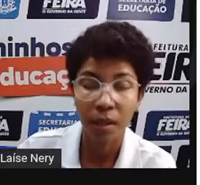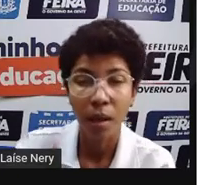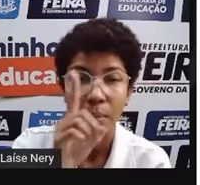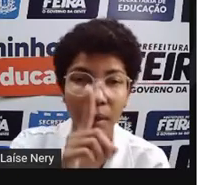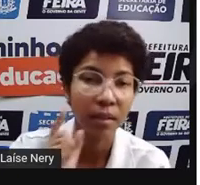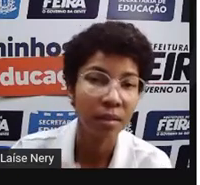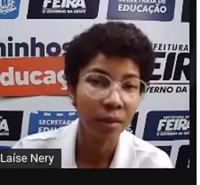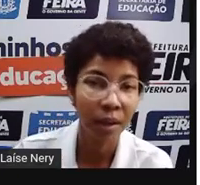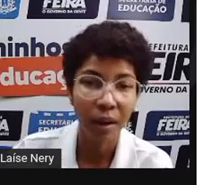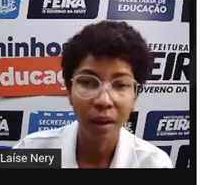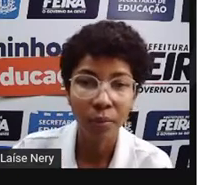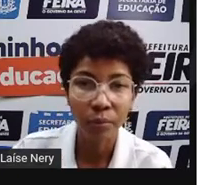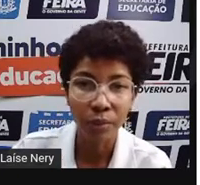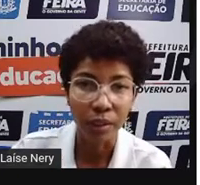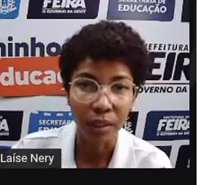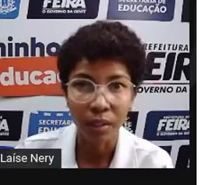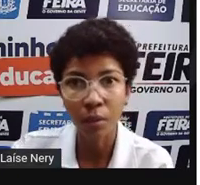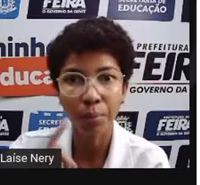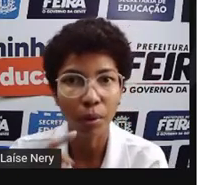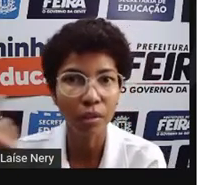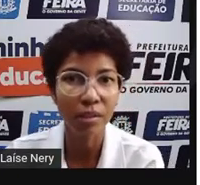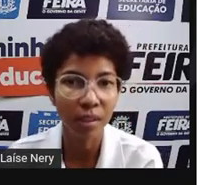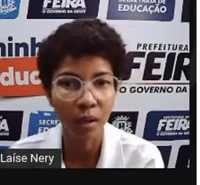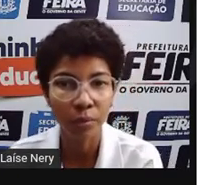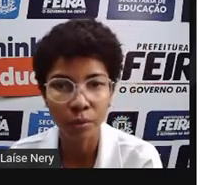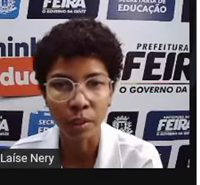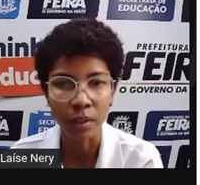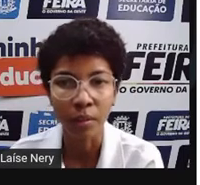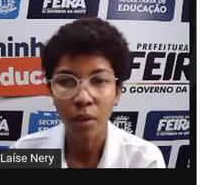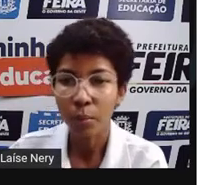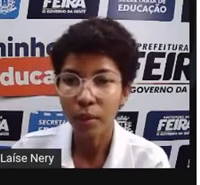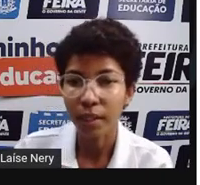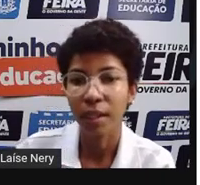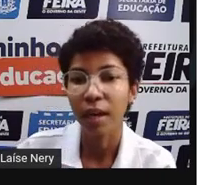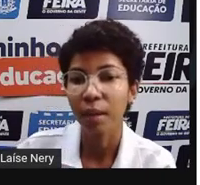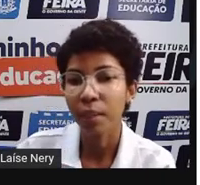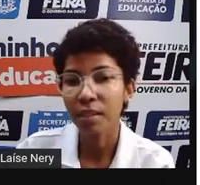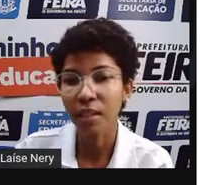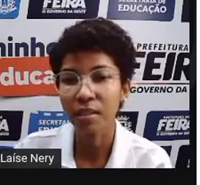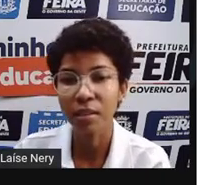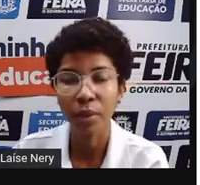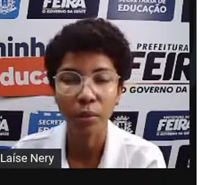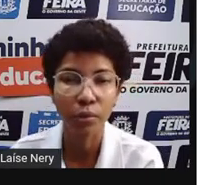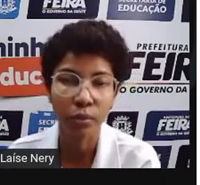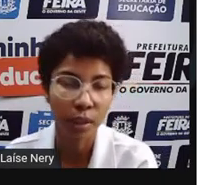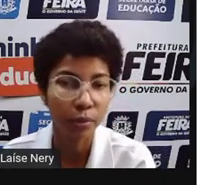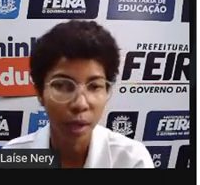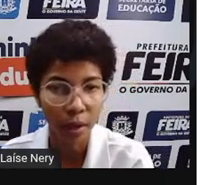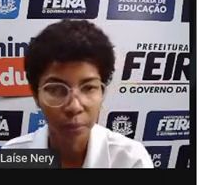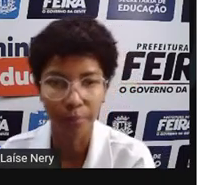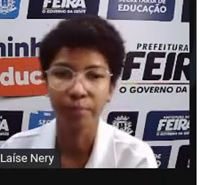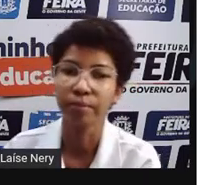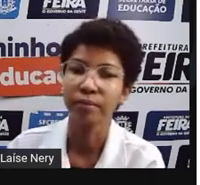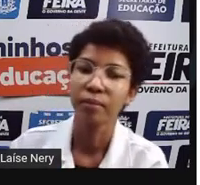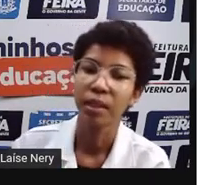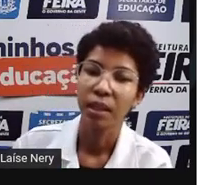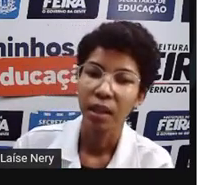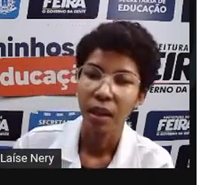país. Mas não é a única. E não pode ser a única. Por quê? Apesar de ser um recurso natural,